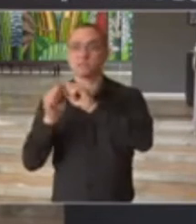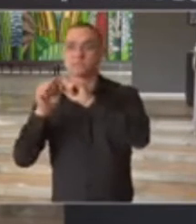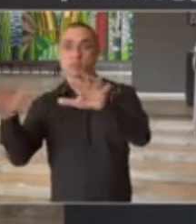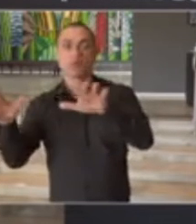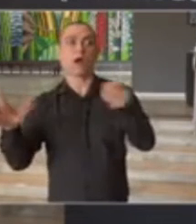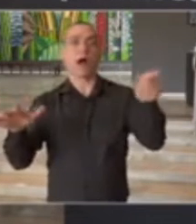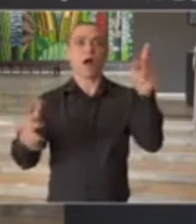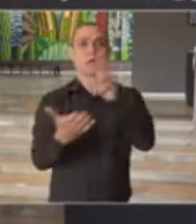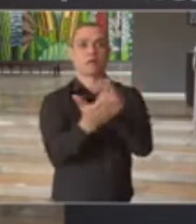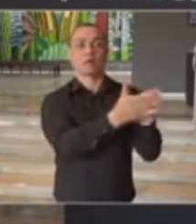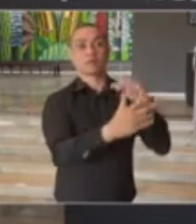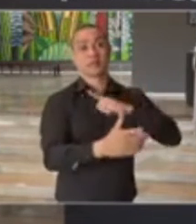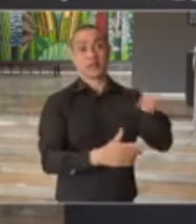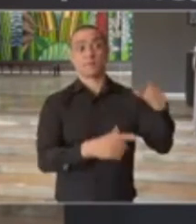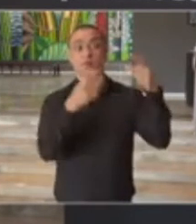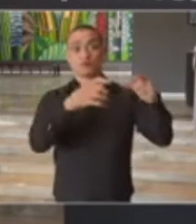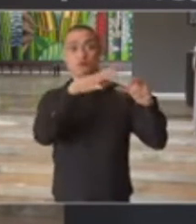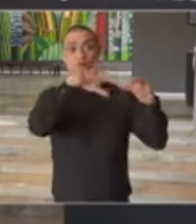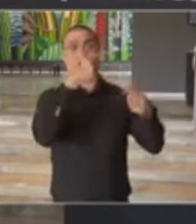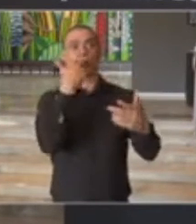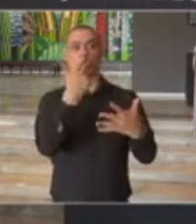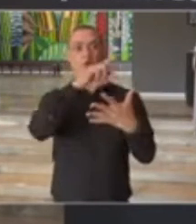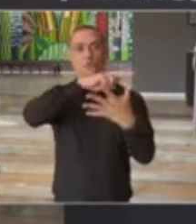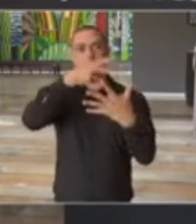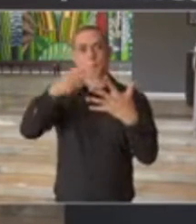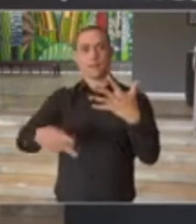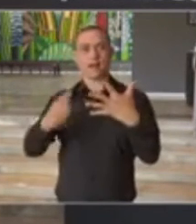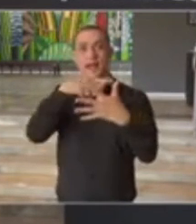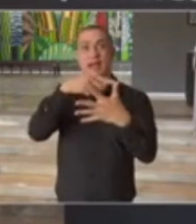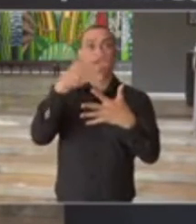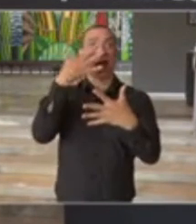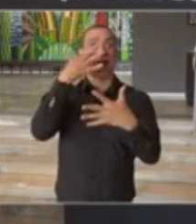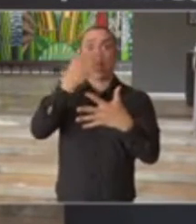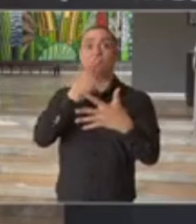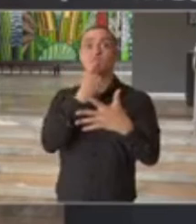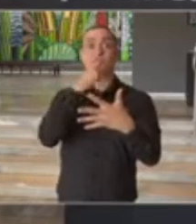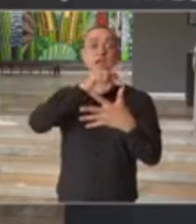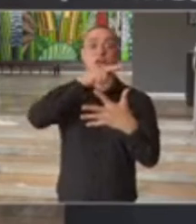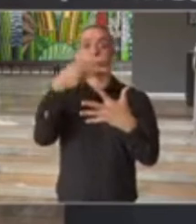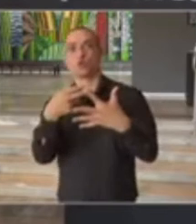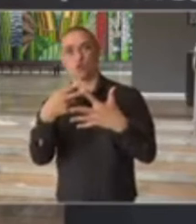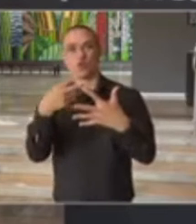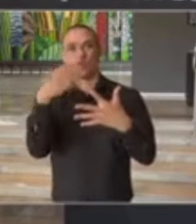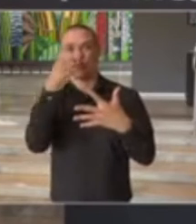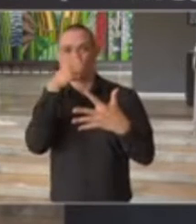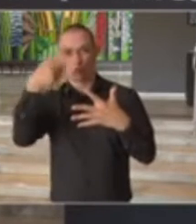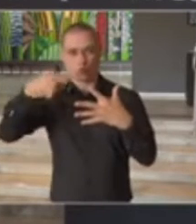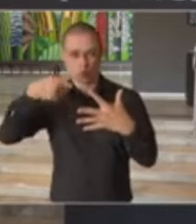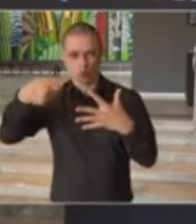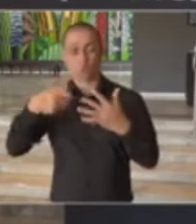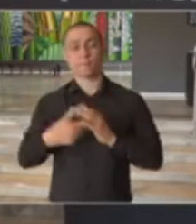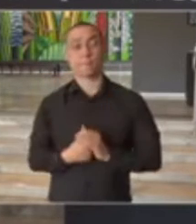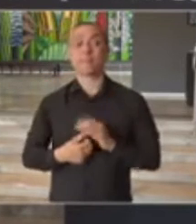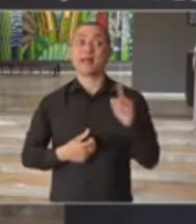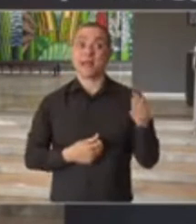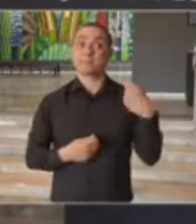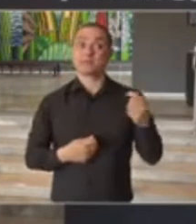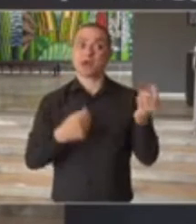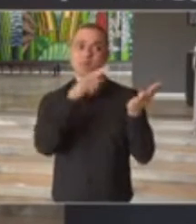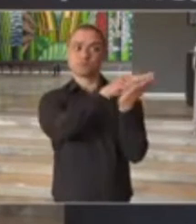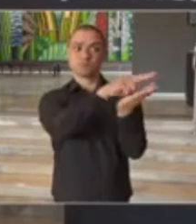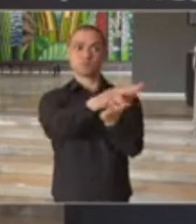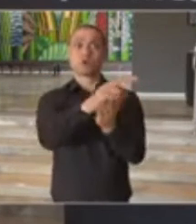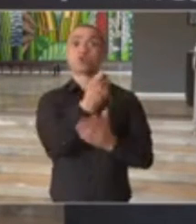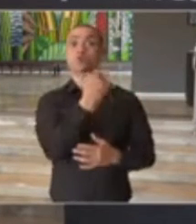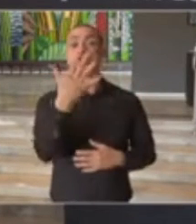região, ela passe da etapa de alerta máximo para a etapa de controle, ela tem que se manter